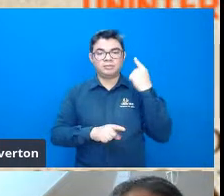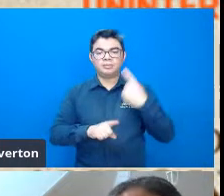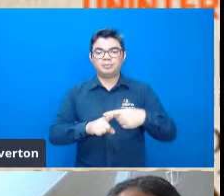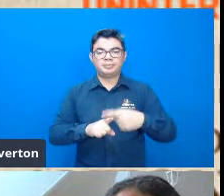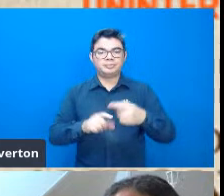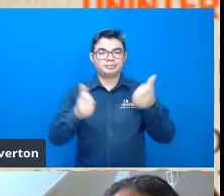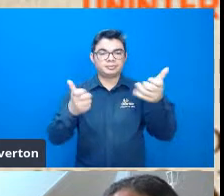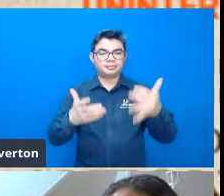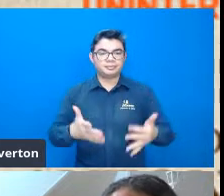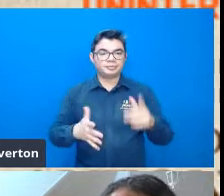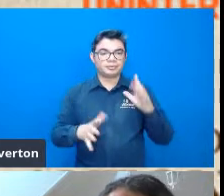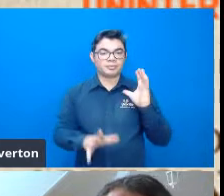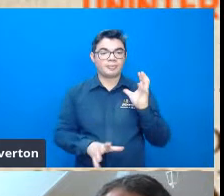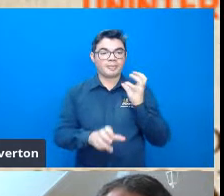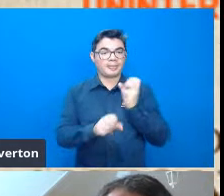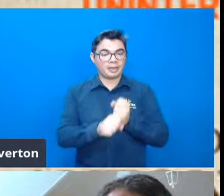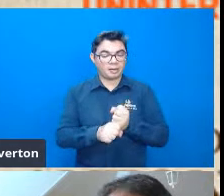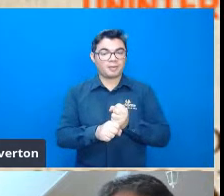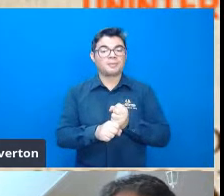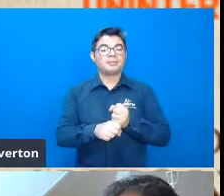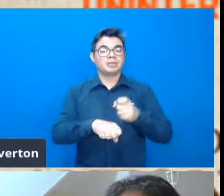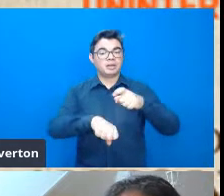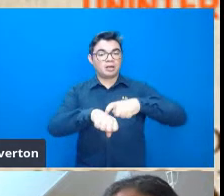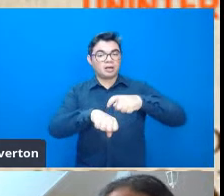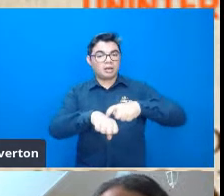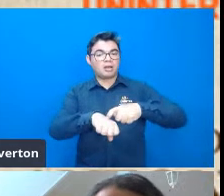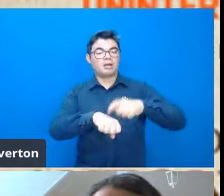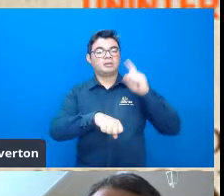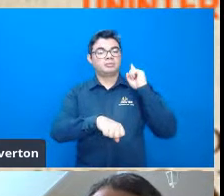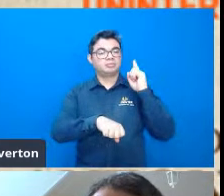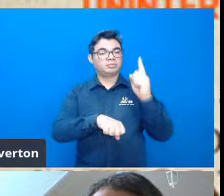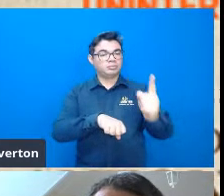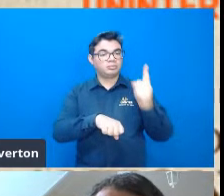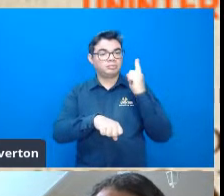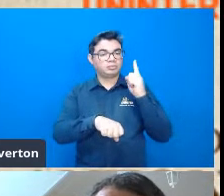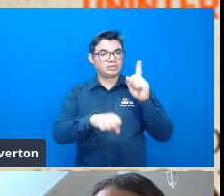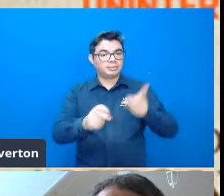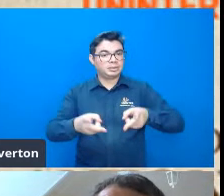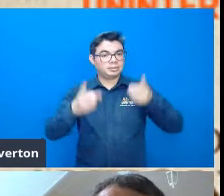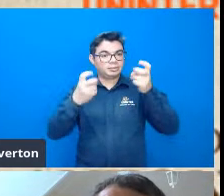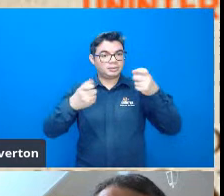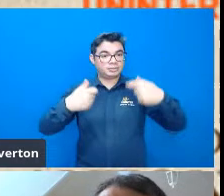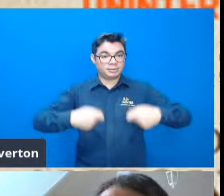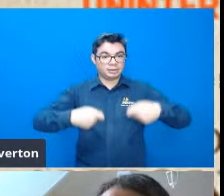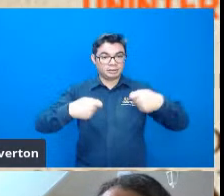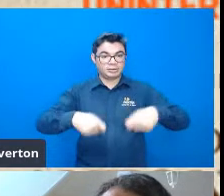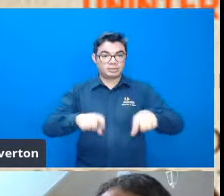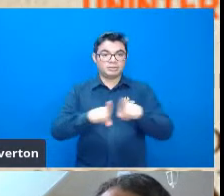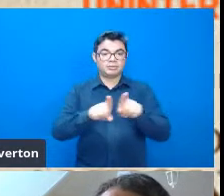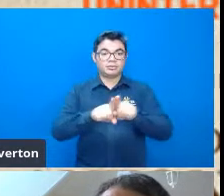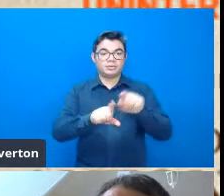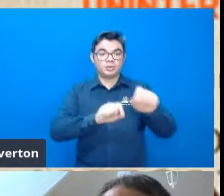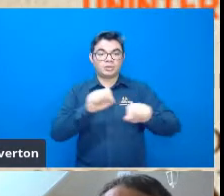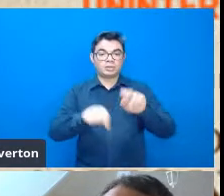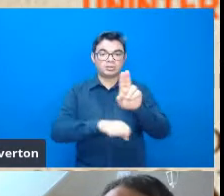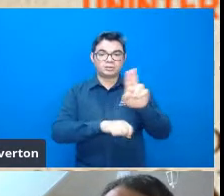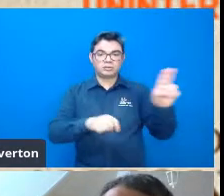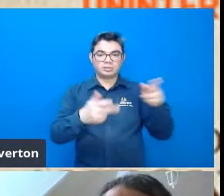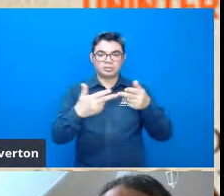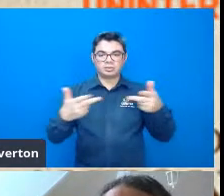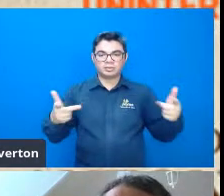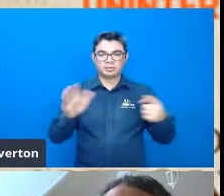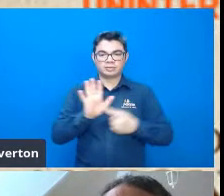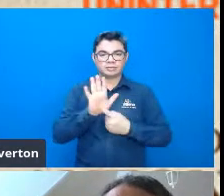isso faz parte sempre da às vezes a gente acaba não não se apercebendo desses nomes mais